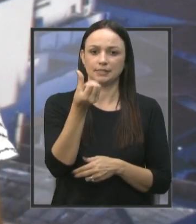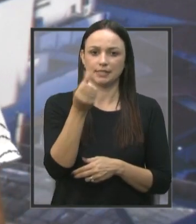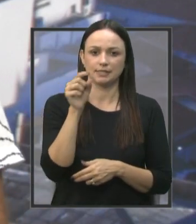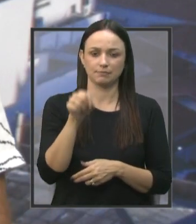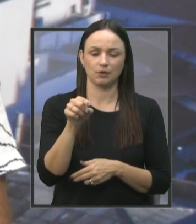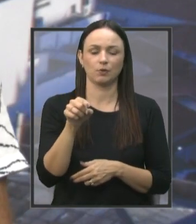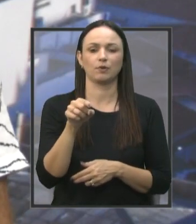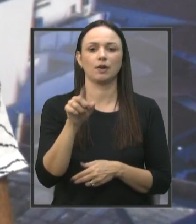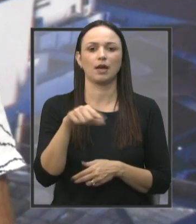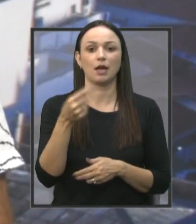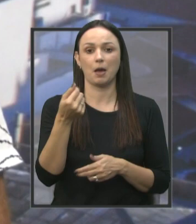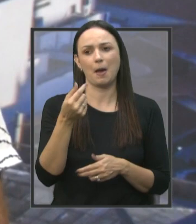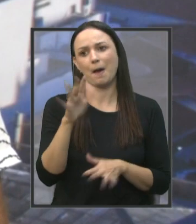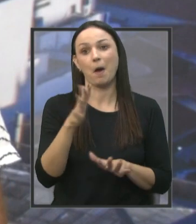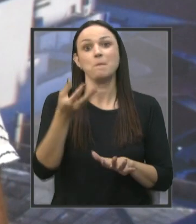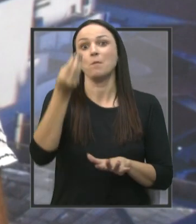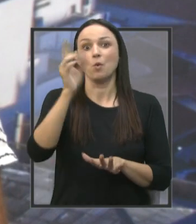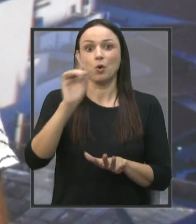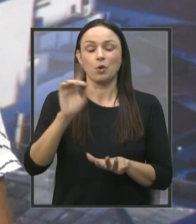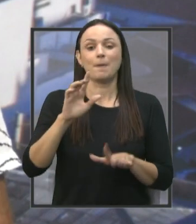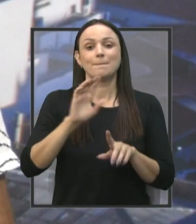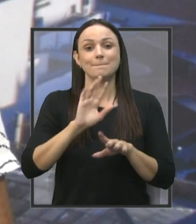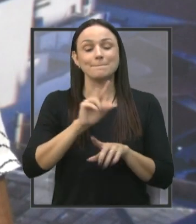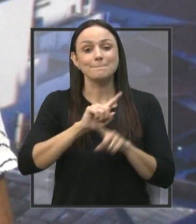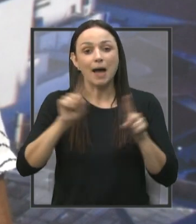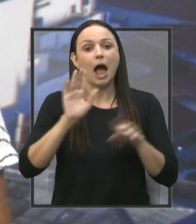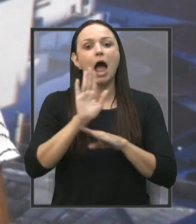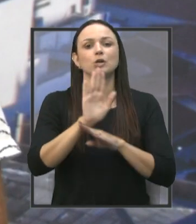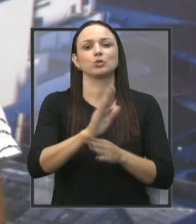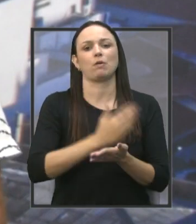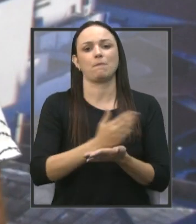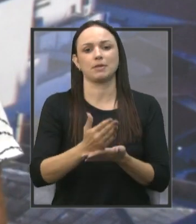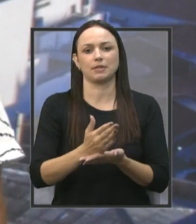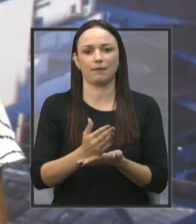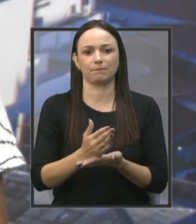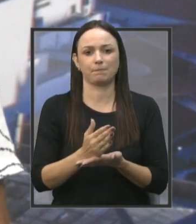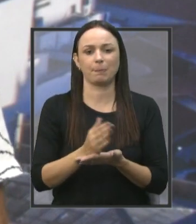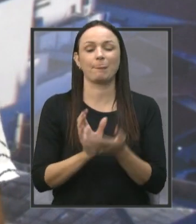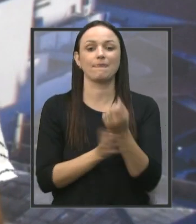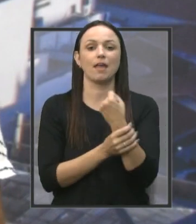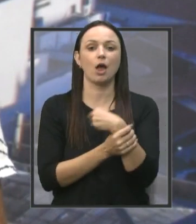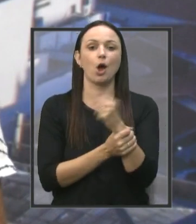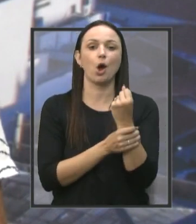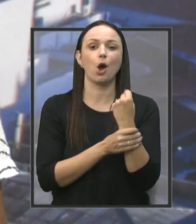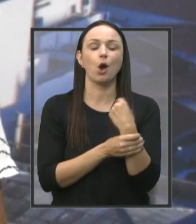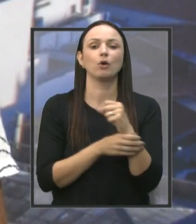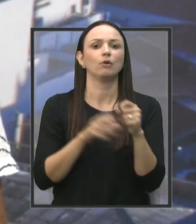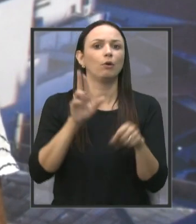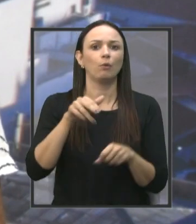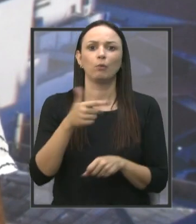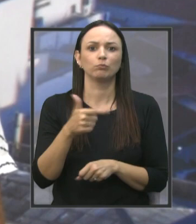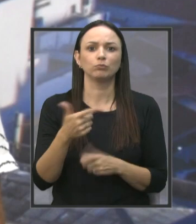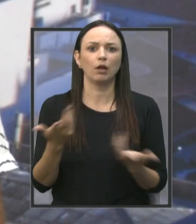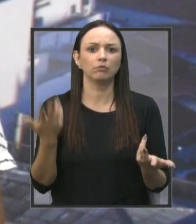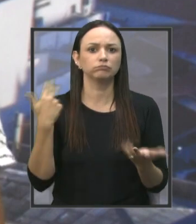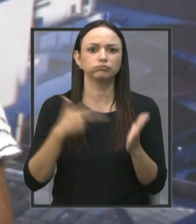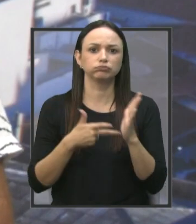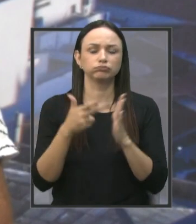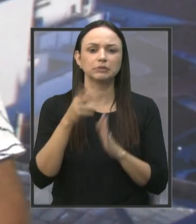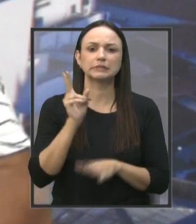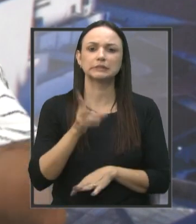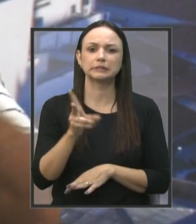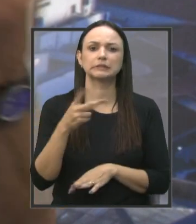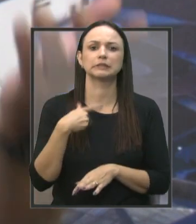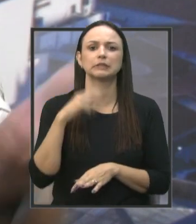às vezes, é um dinheiro que não é tão grande, mas ajuda já, dá o pontapé inicial, e a ortopedia, principalmente, que nunca teve. A ortopedia sempre